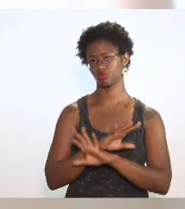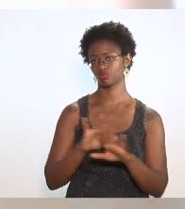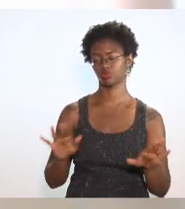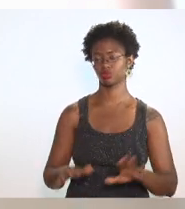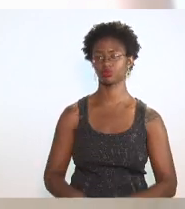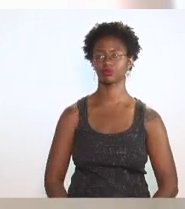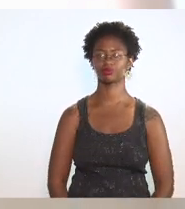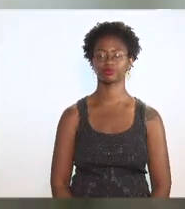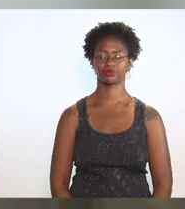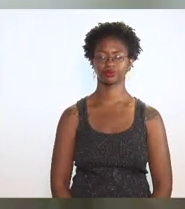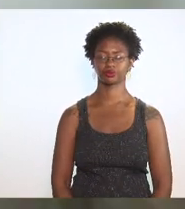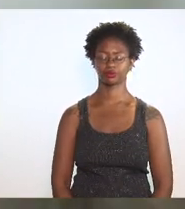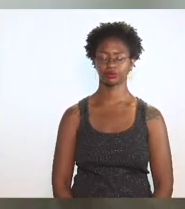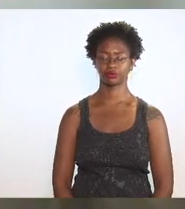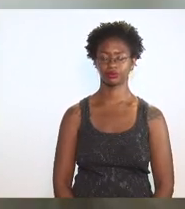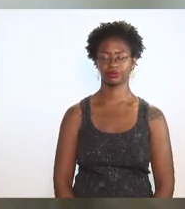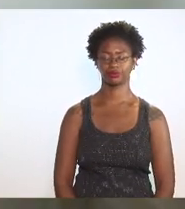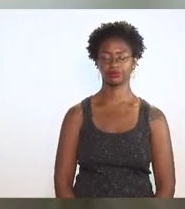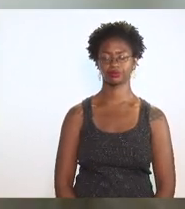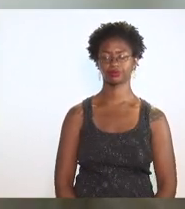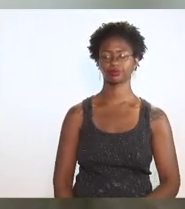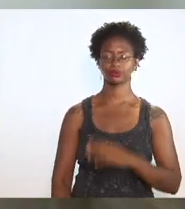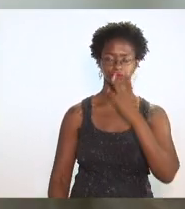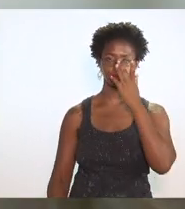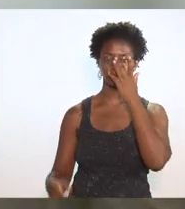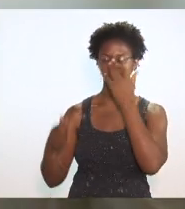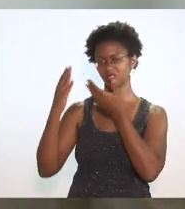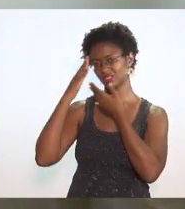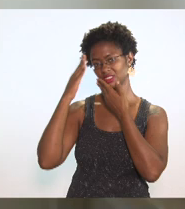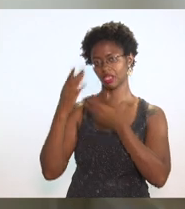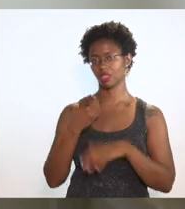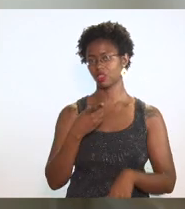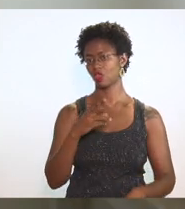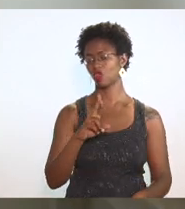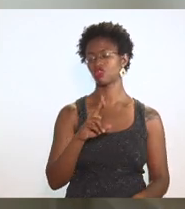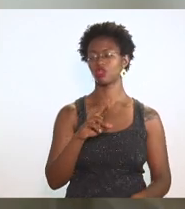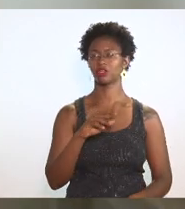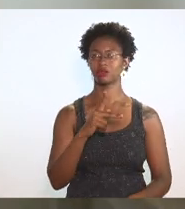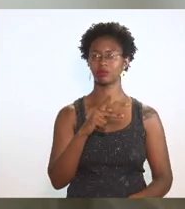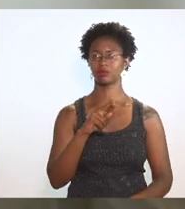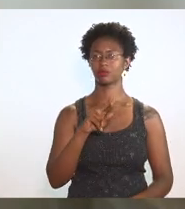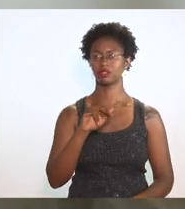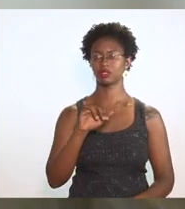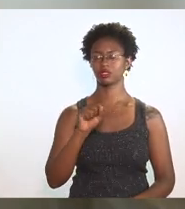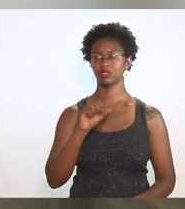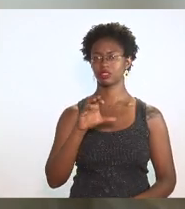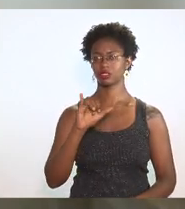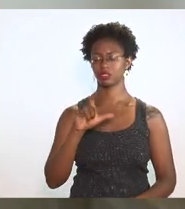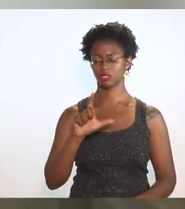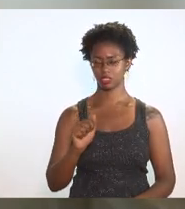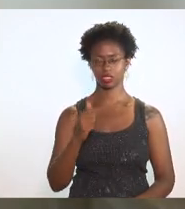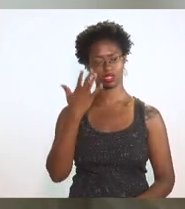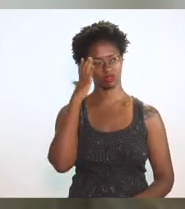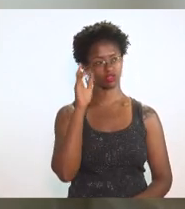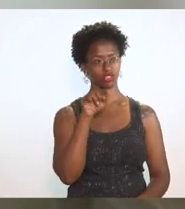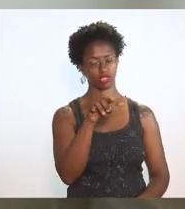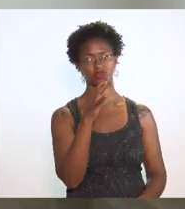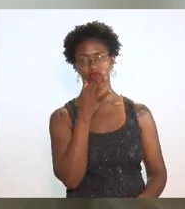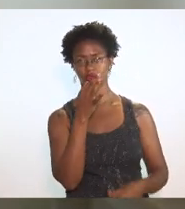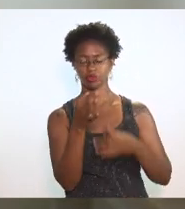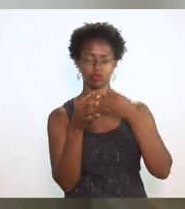Obrigado, doutora Priscila. Eu achei os seus comentários